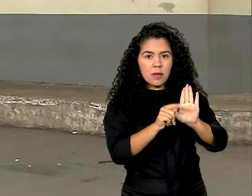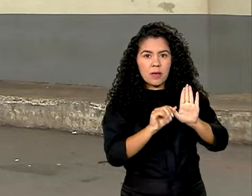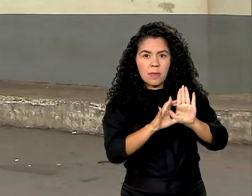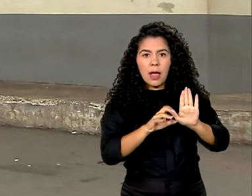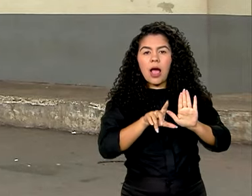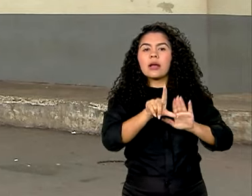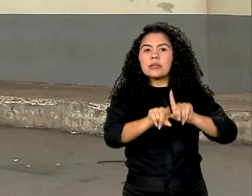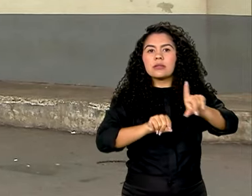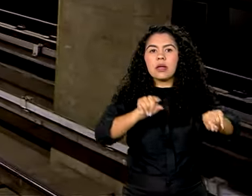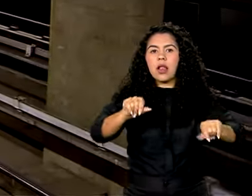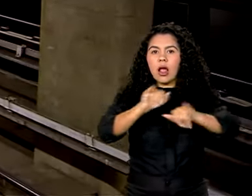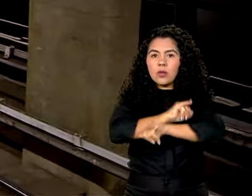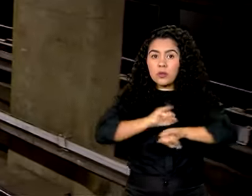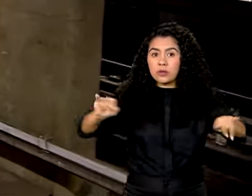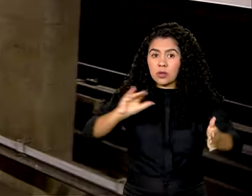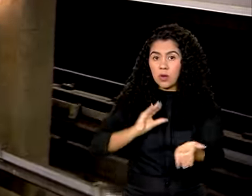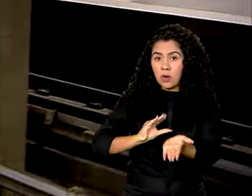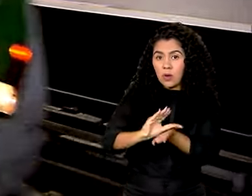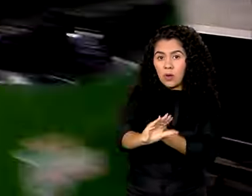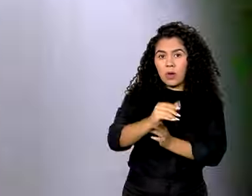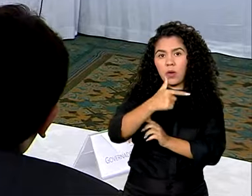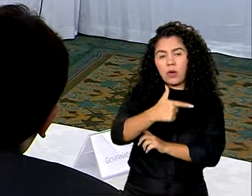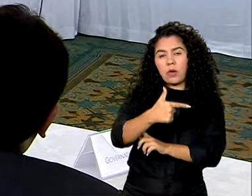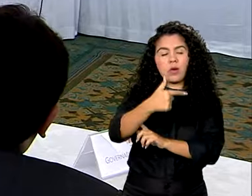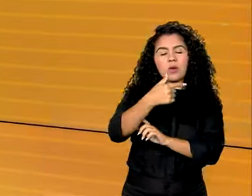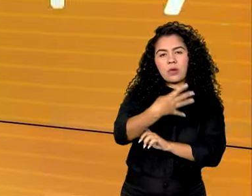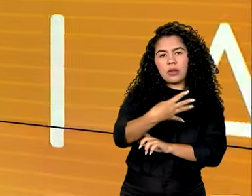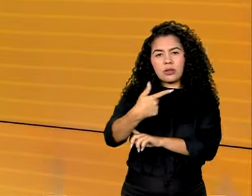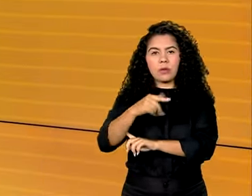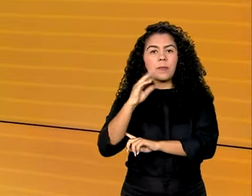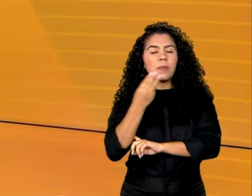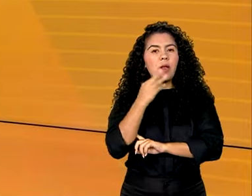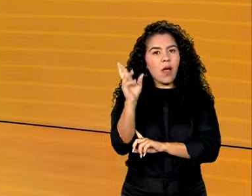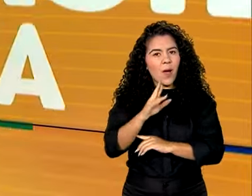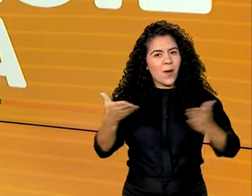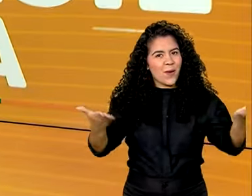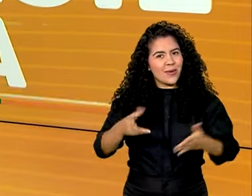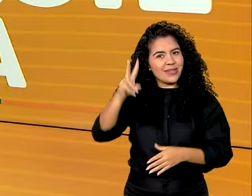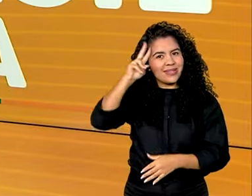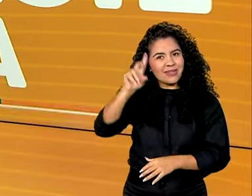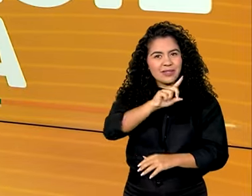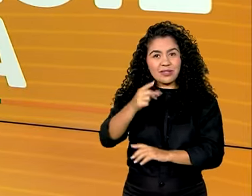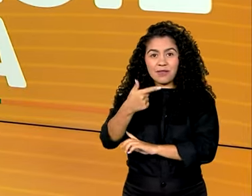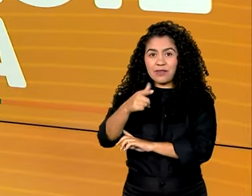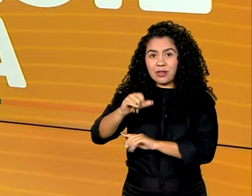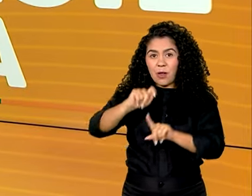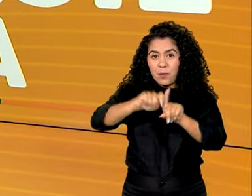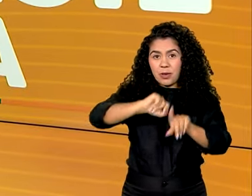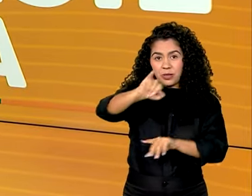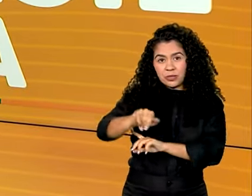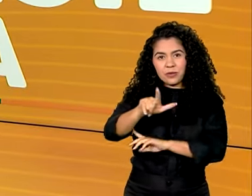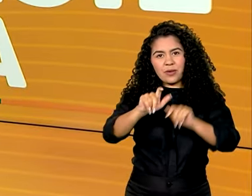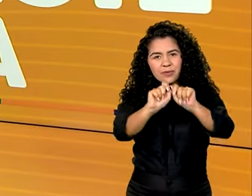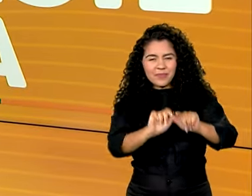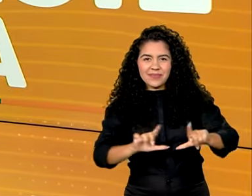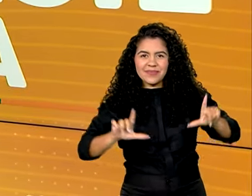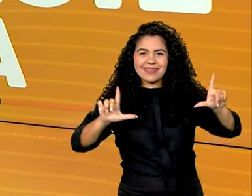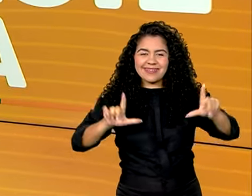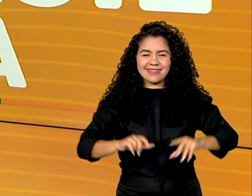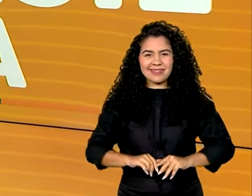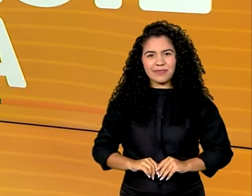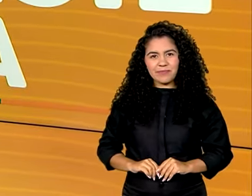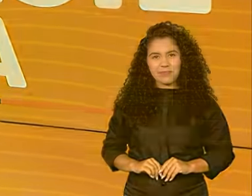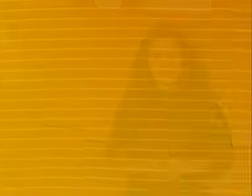anuncia investimento de 42 bilhões de reais. Segunda-feira, 29 de julho, o Brasil em Dia começa